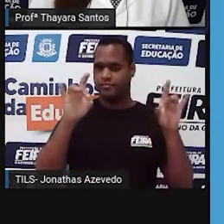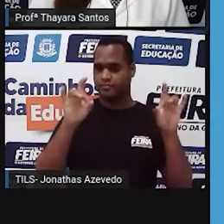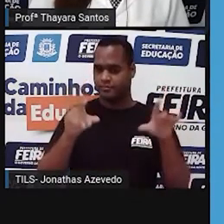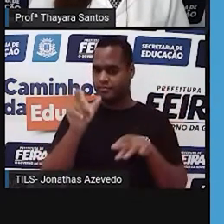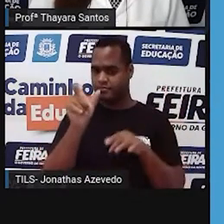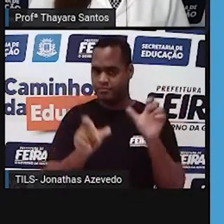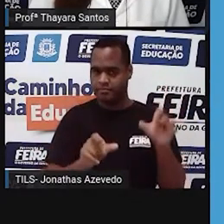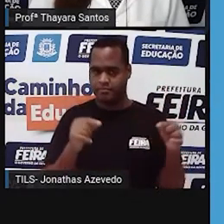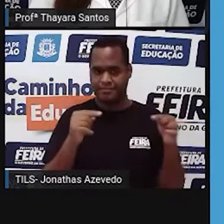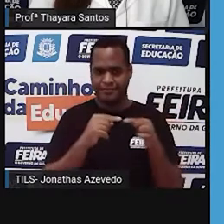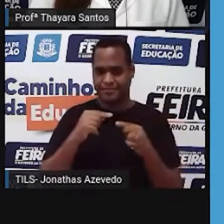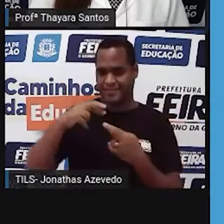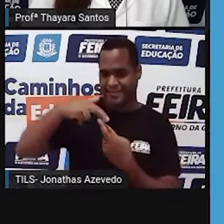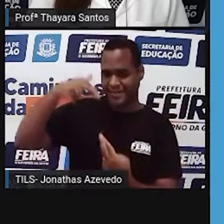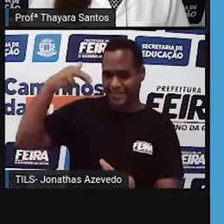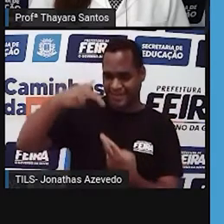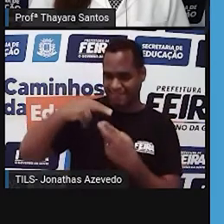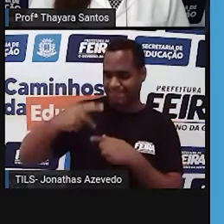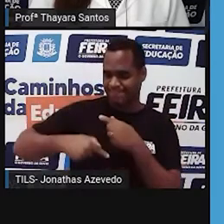é a genética.